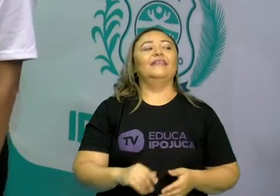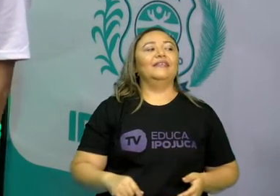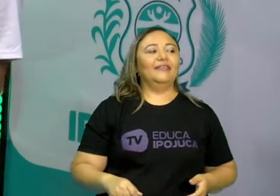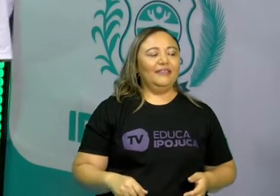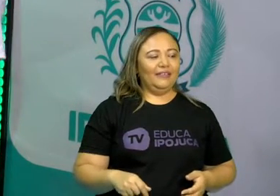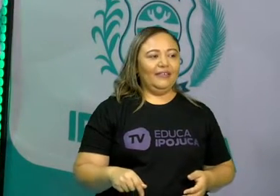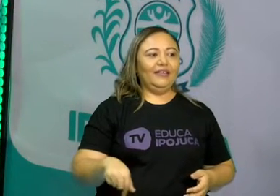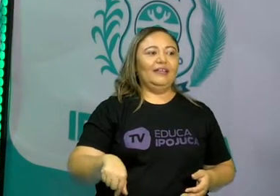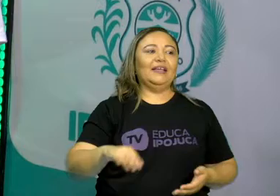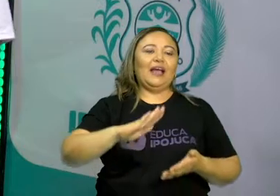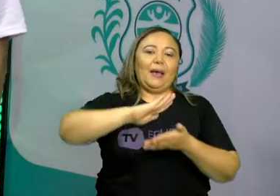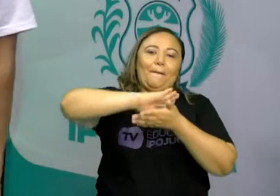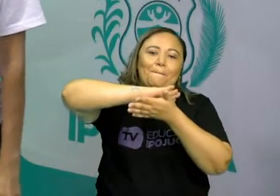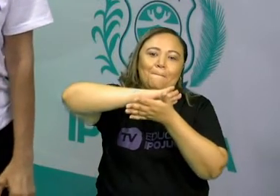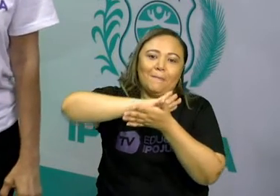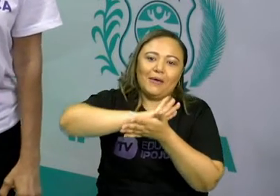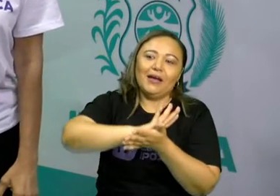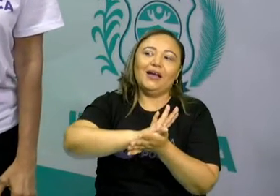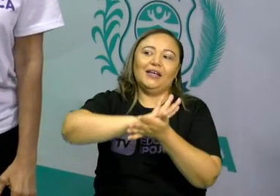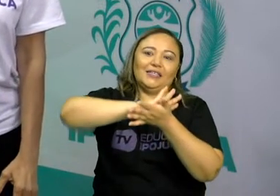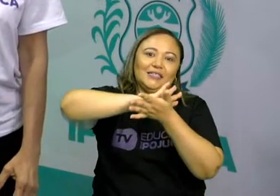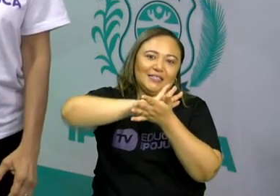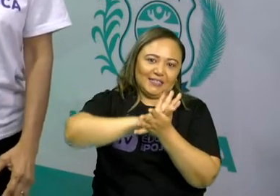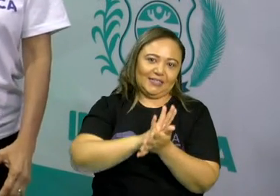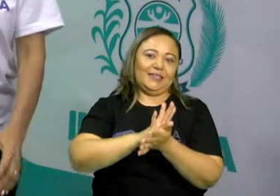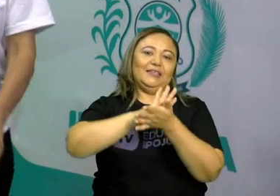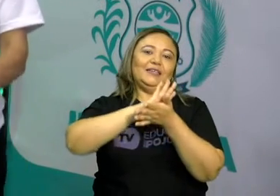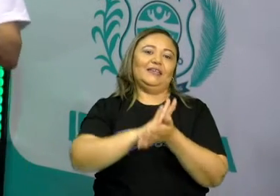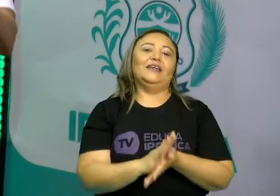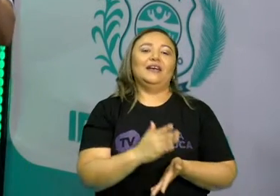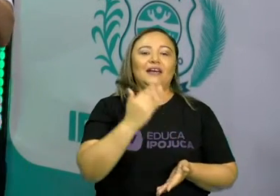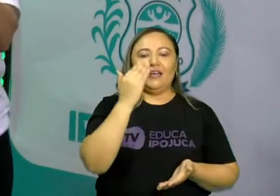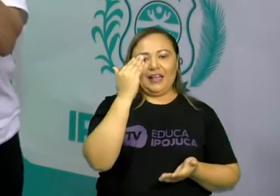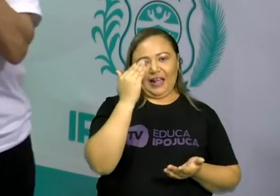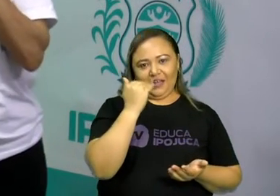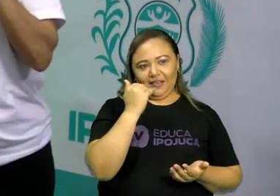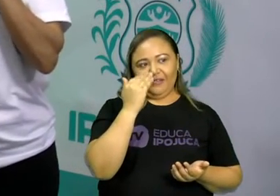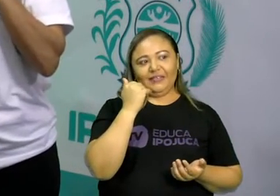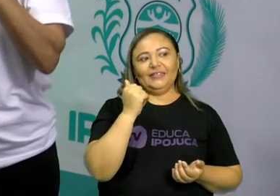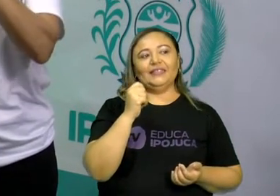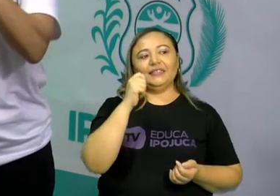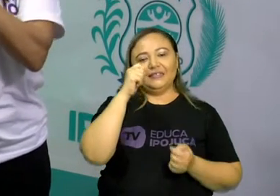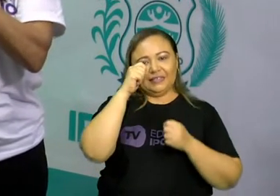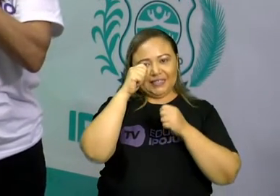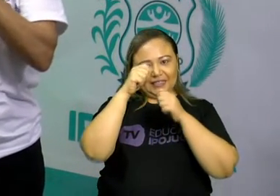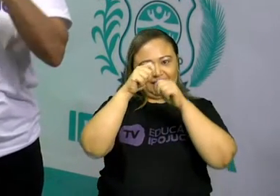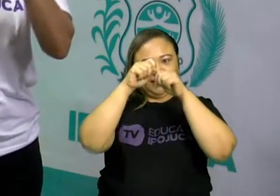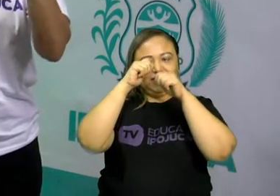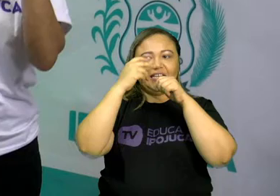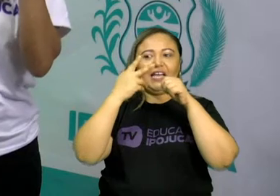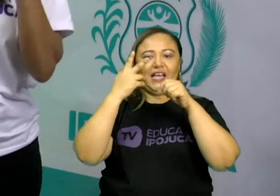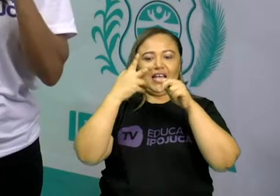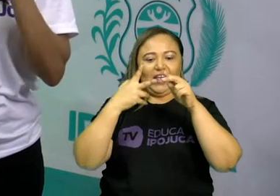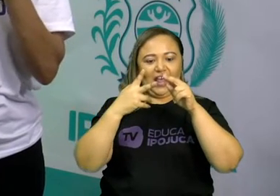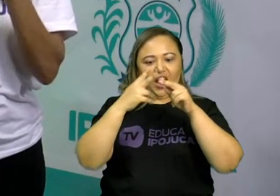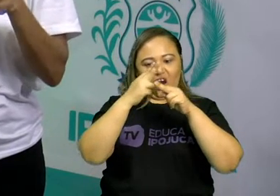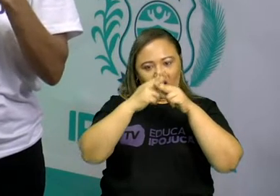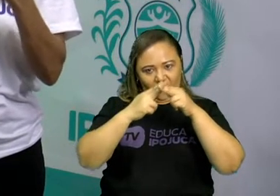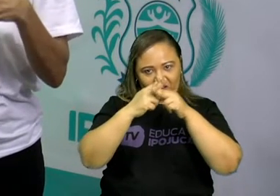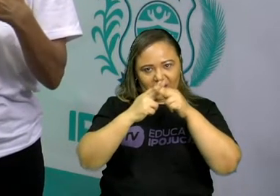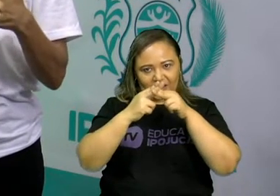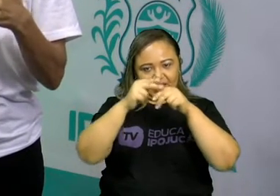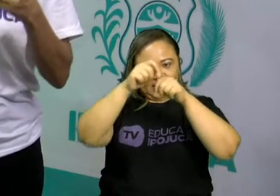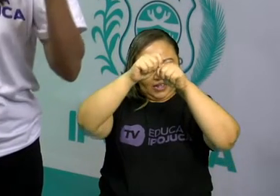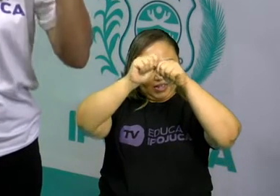Muito bem. Eles amassam os alimentos. Tanto é que quando a gente corta ou rasga, o